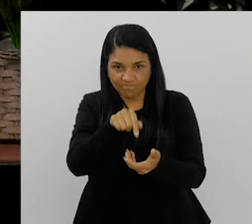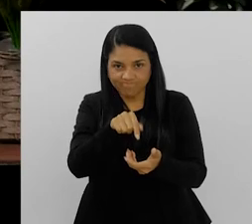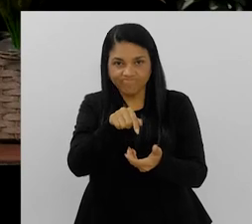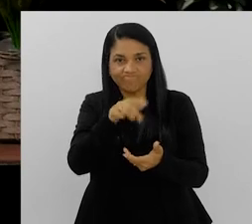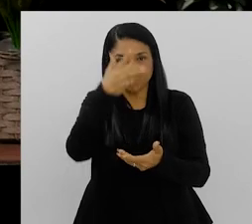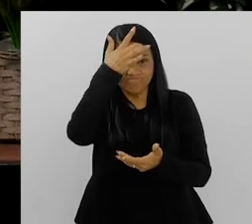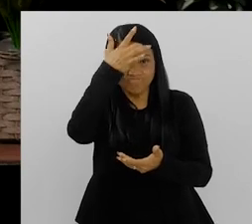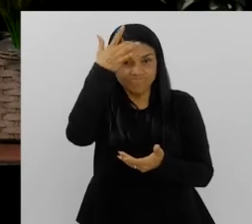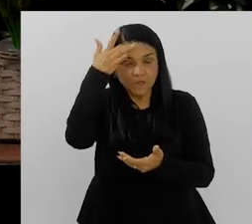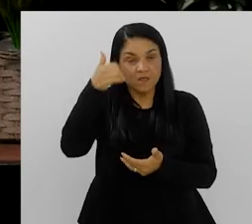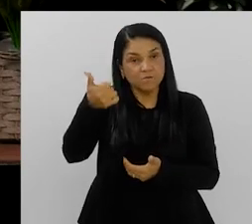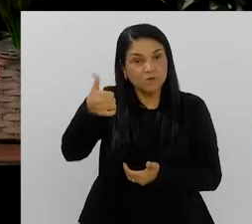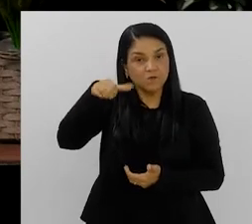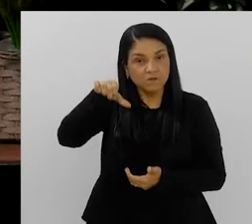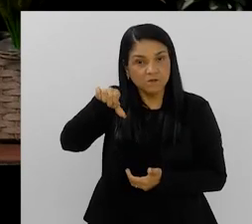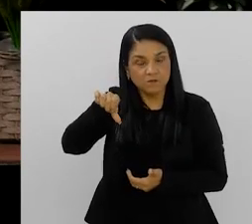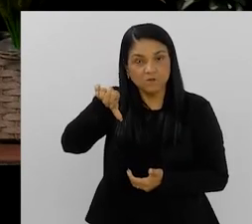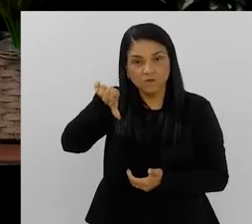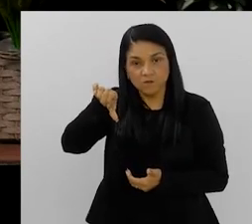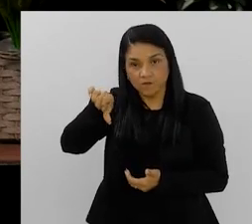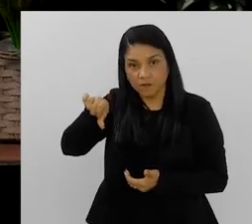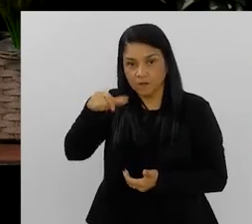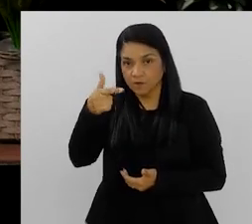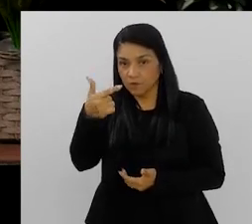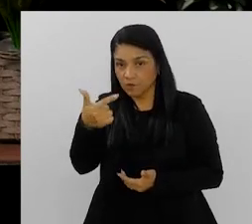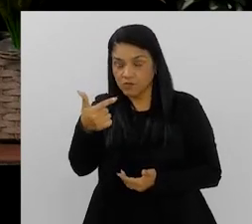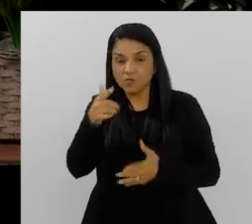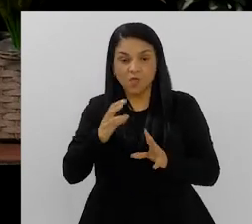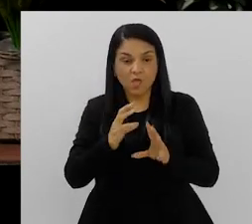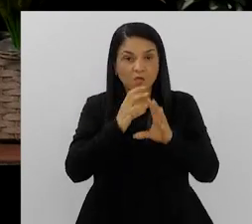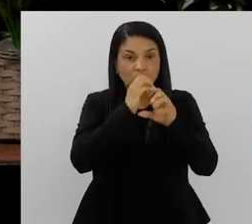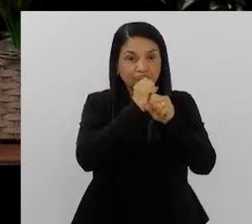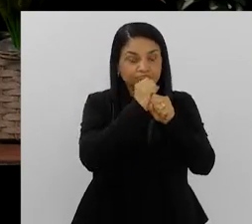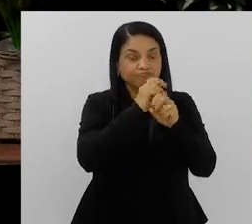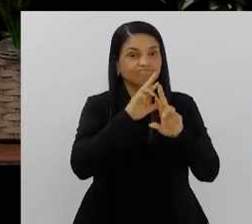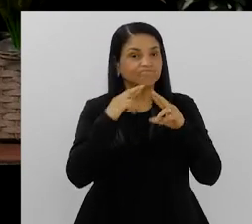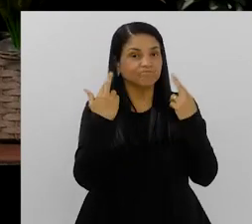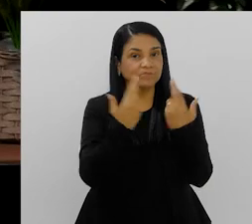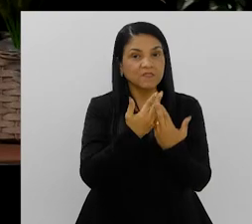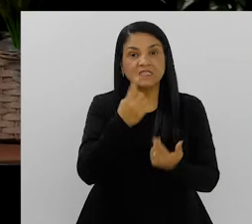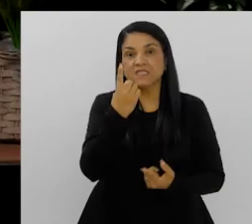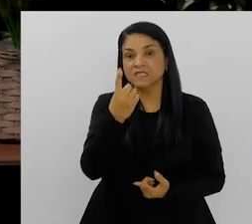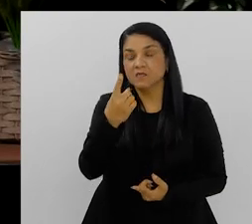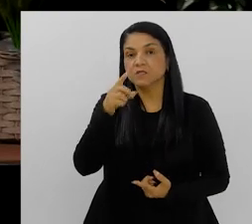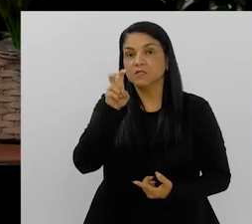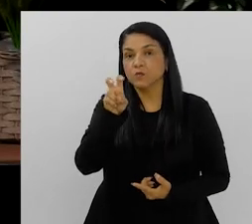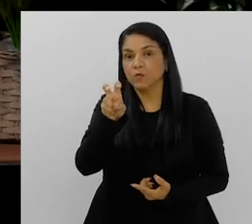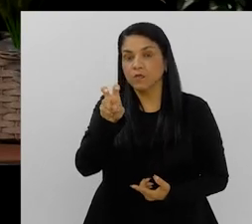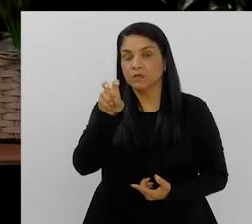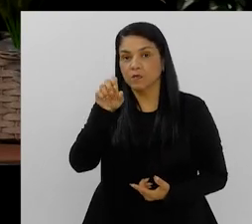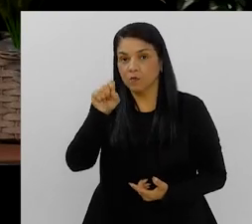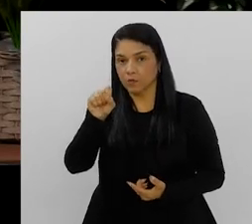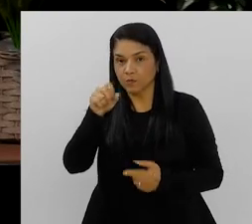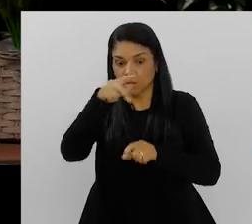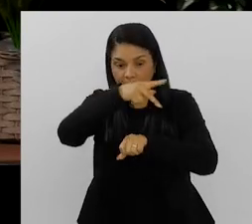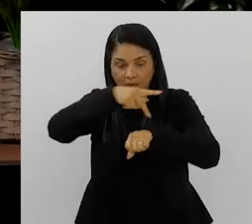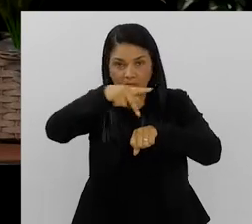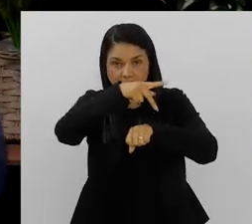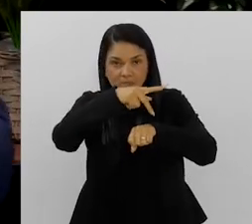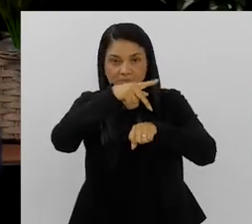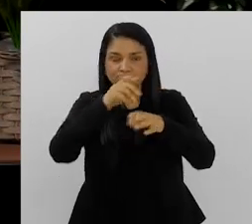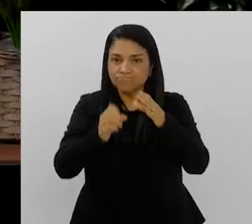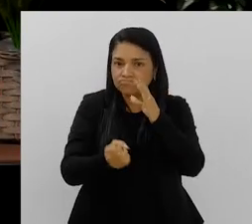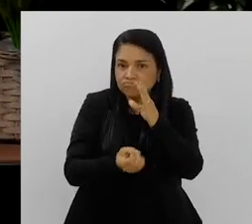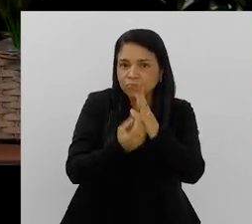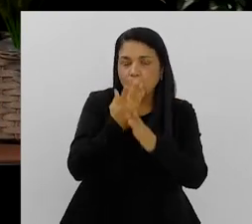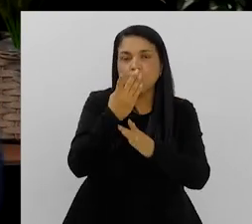que em 1992, reunindo 150 países, instituiu então esta data, uma importante data,